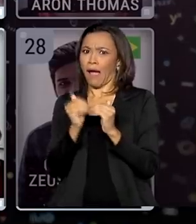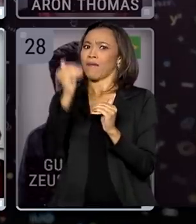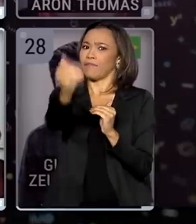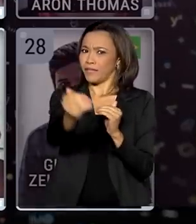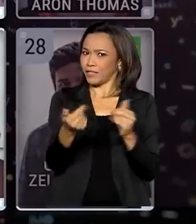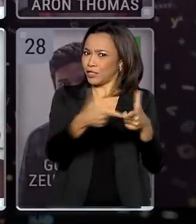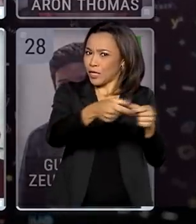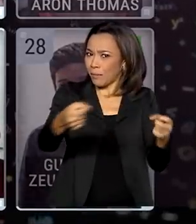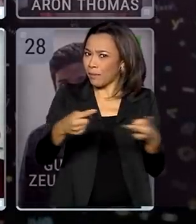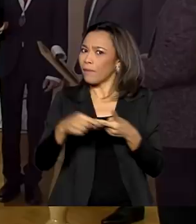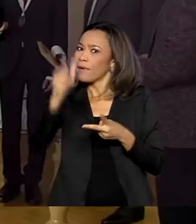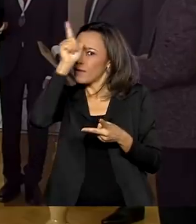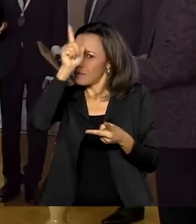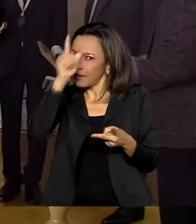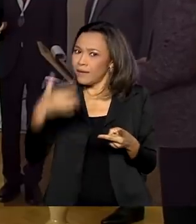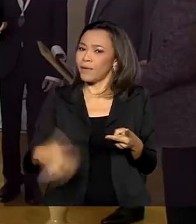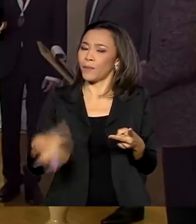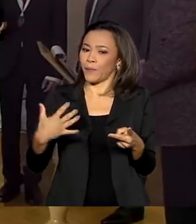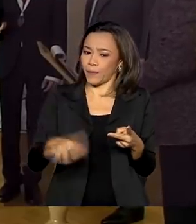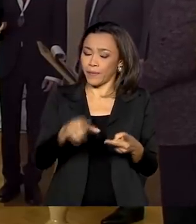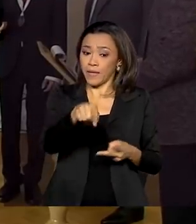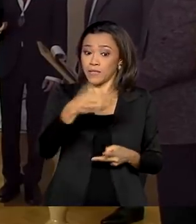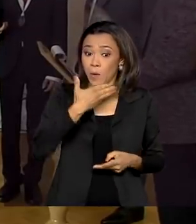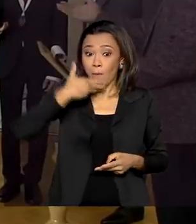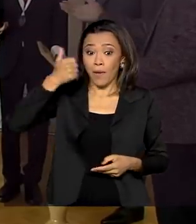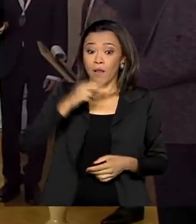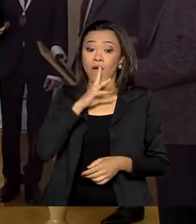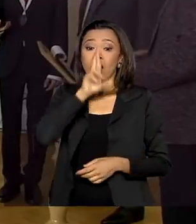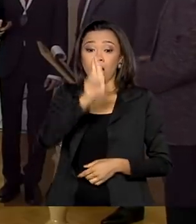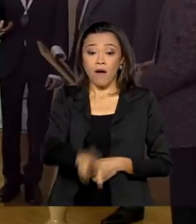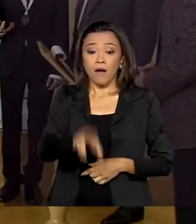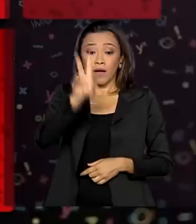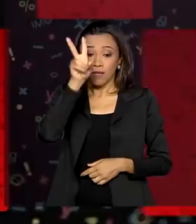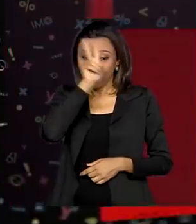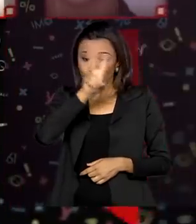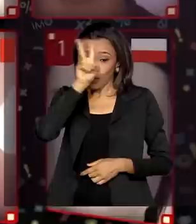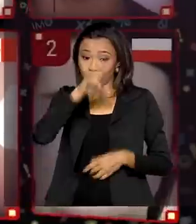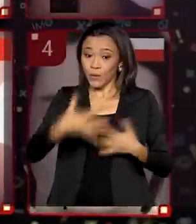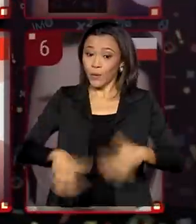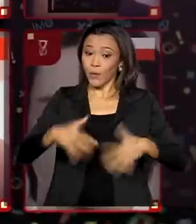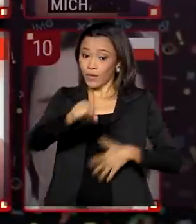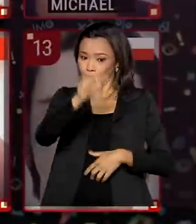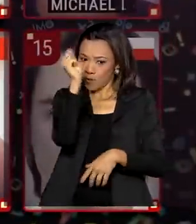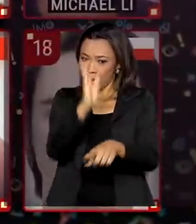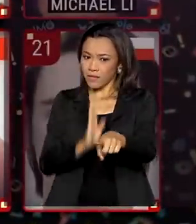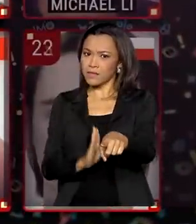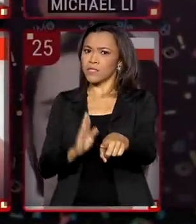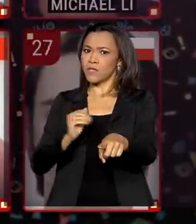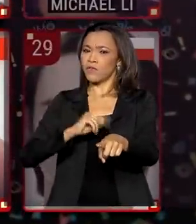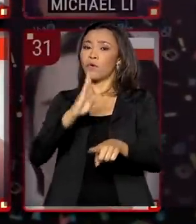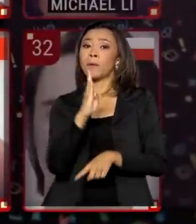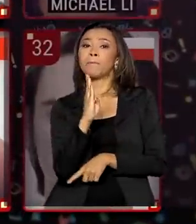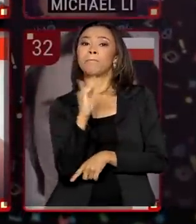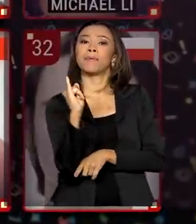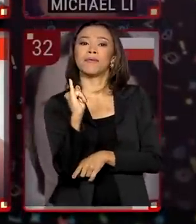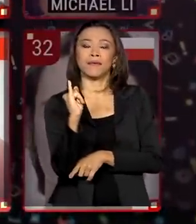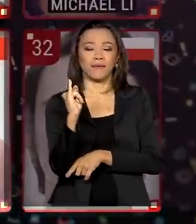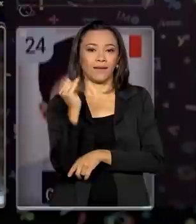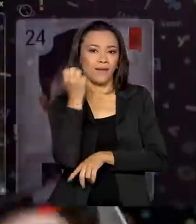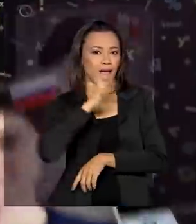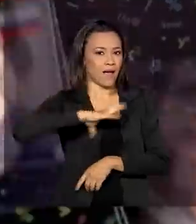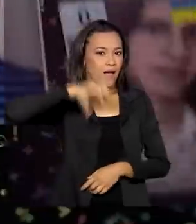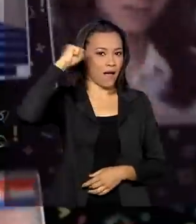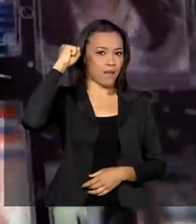como Japão e Alemanha. Este é o melhor resultado da história e o Brasil se consagrou como bicampeão na Olimpíada